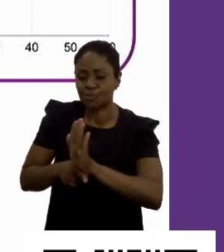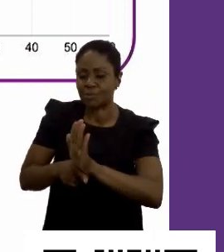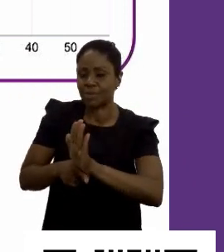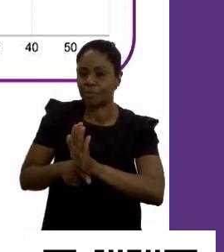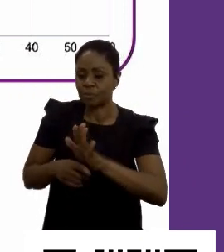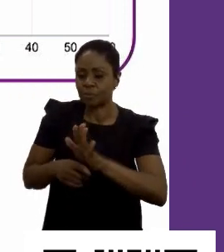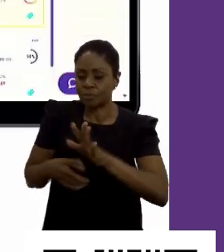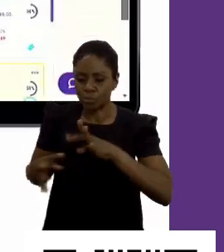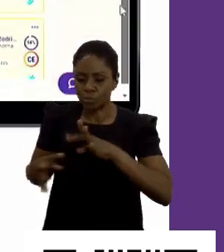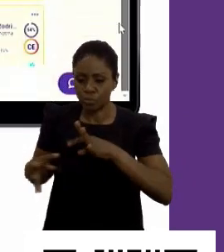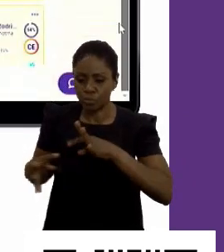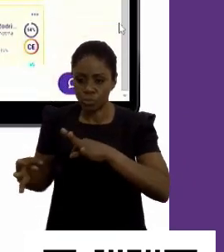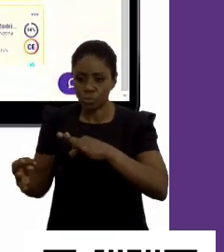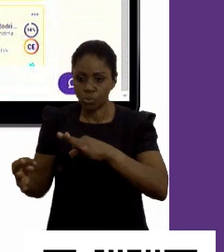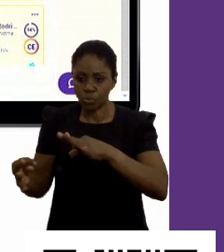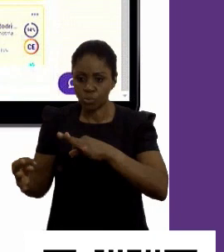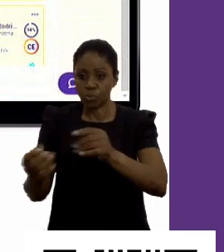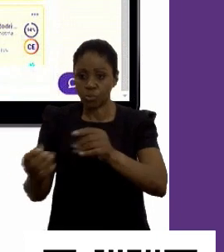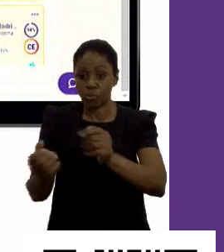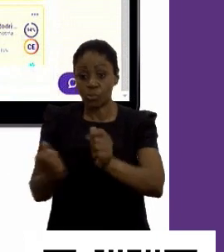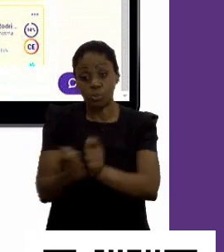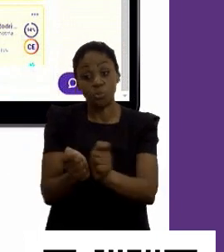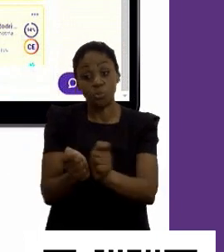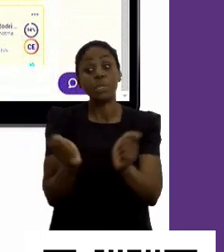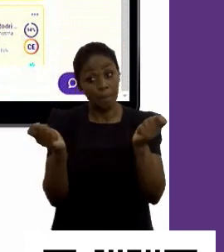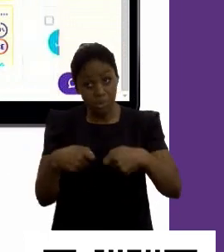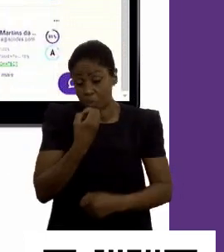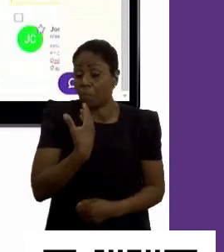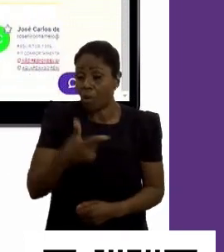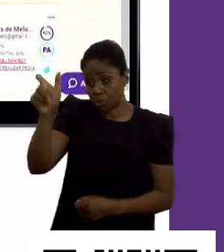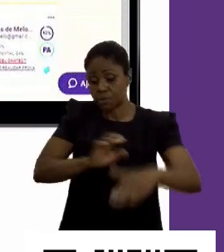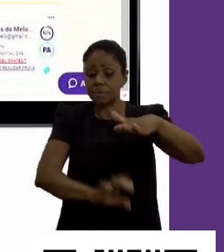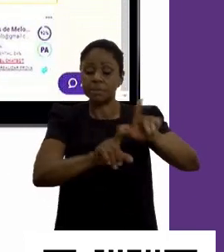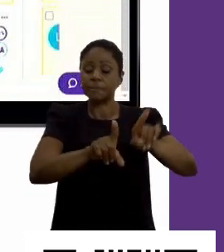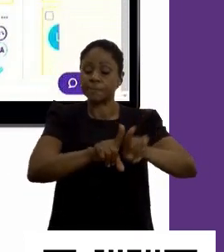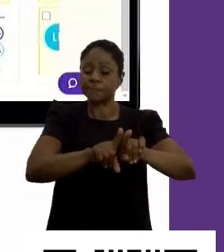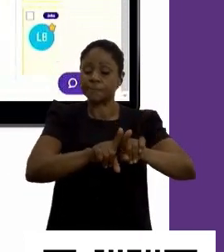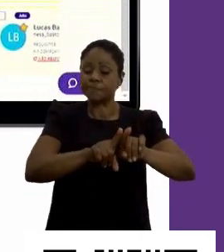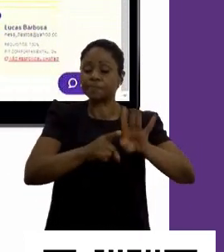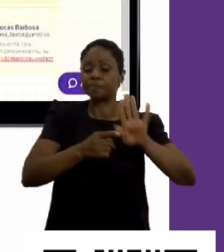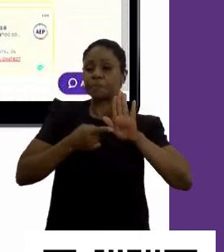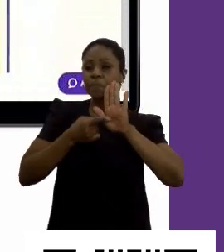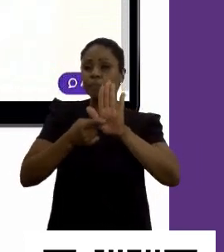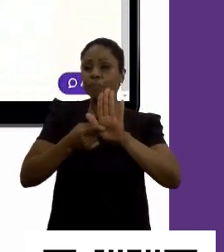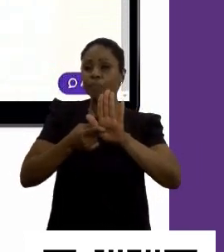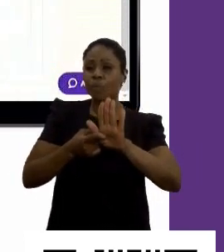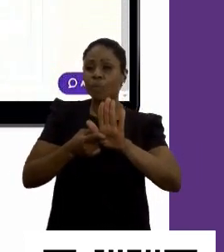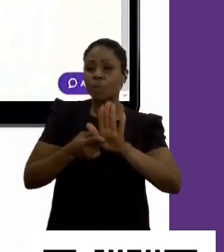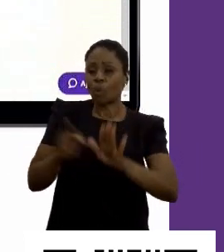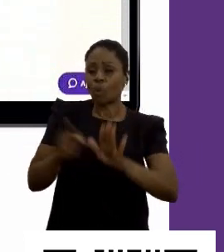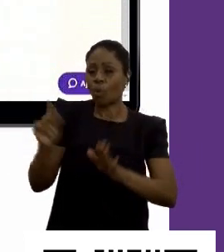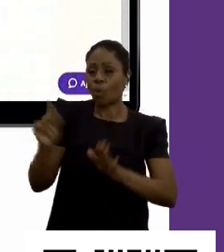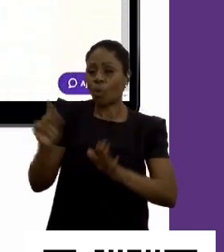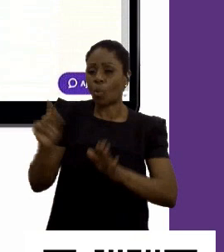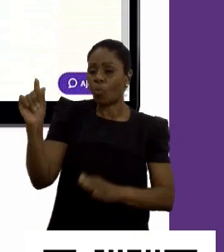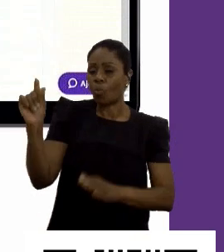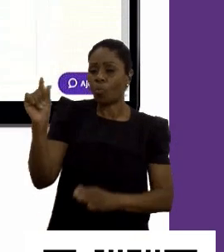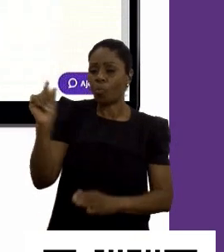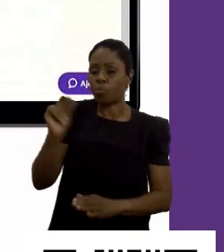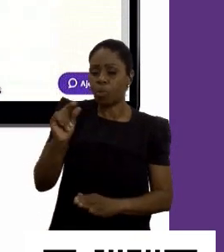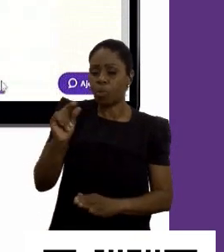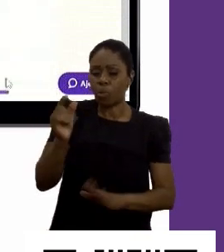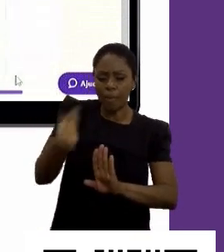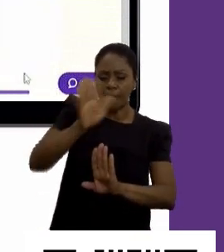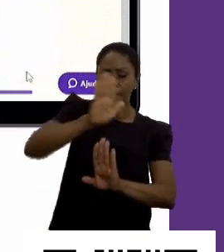que é positivo, né? Para as pessoas e para as organizações. Mostrando um pouquinho, né? Do que é isso por dentro? Como é que funciona o